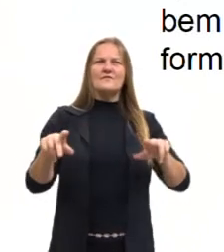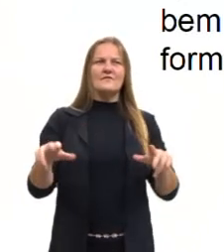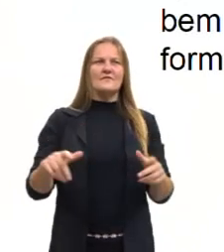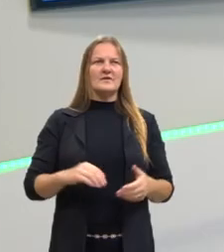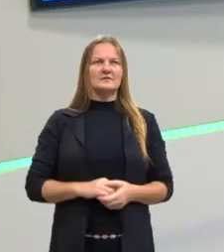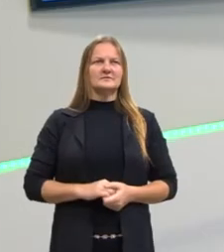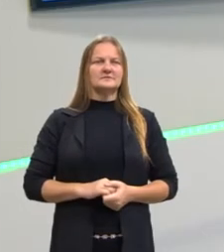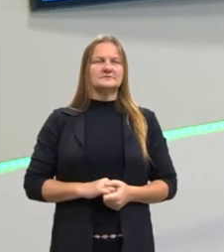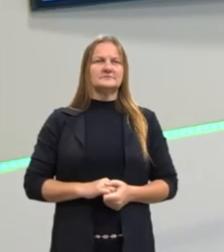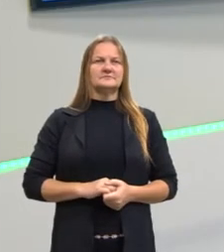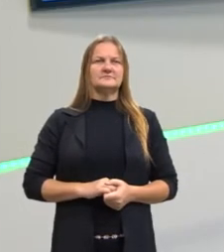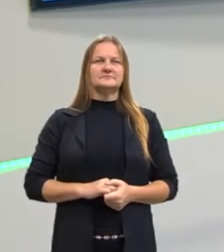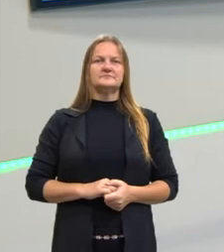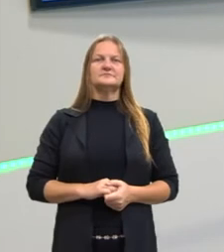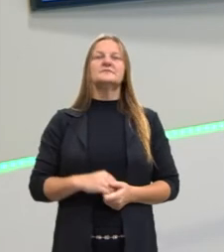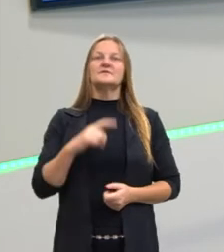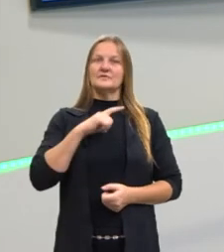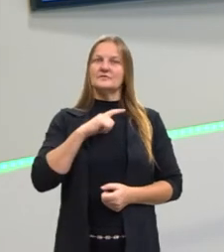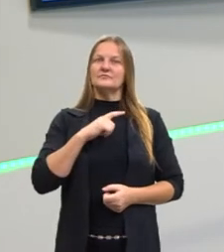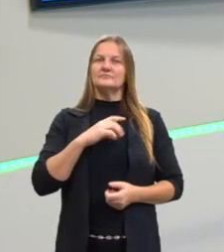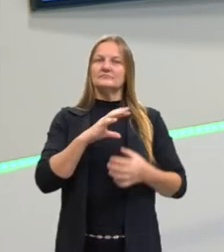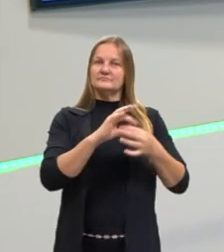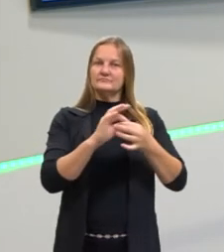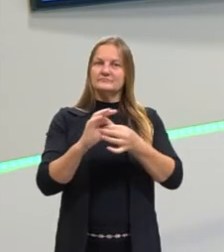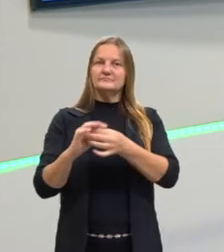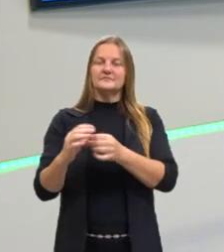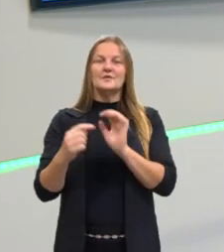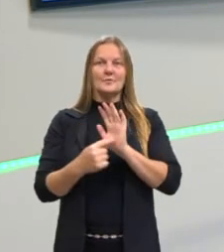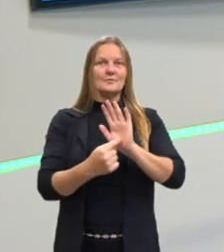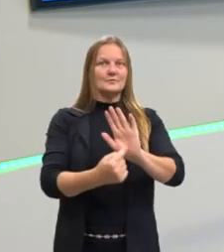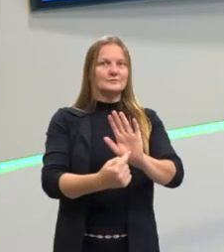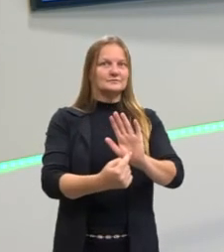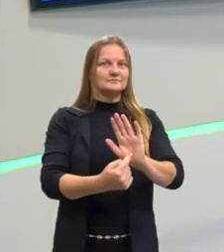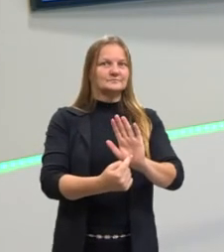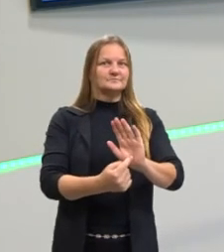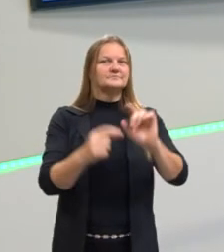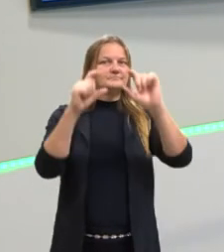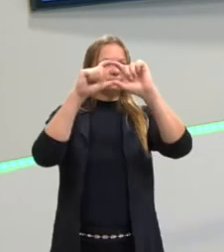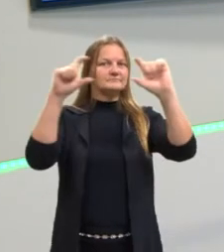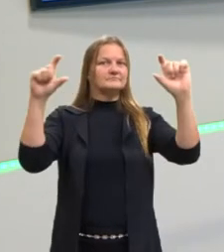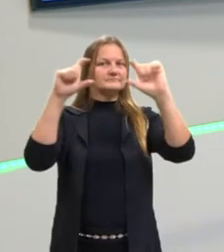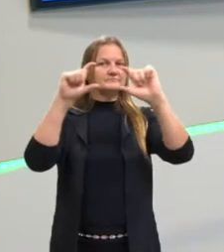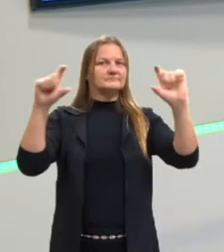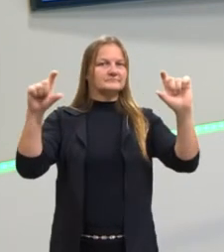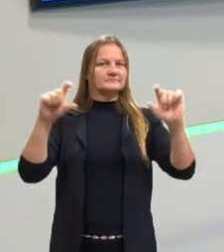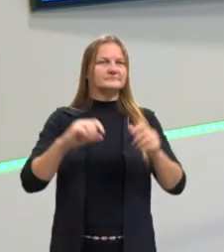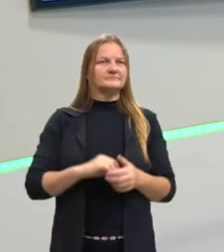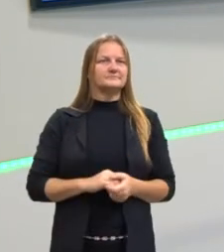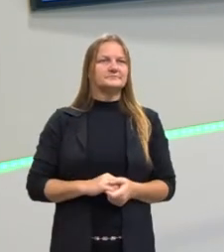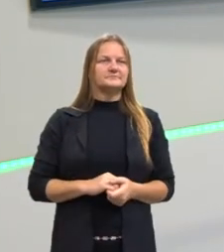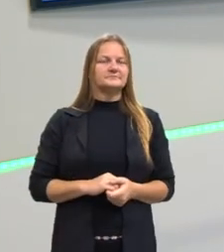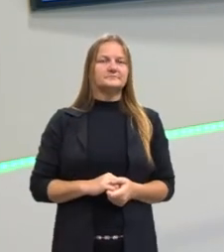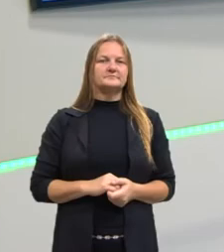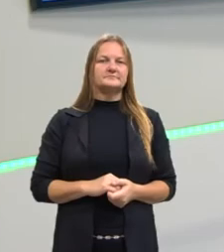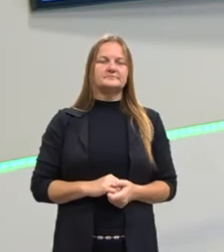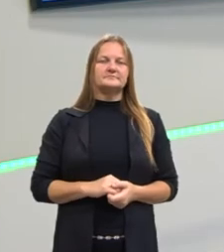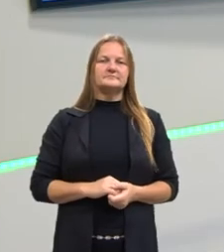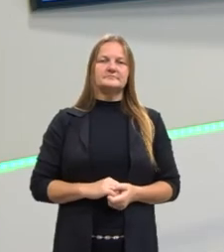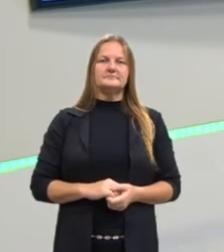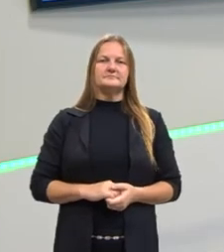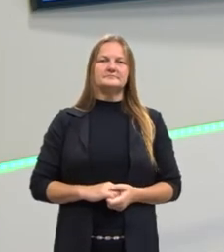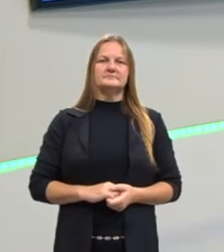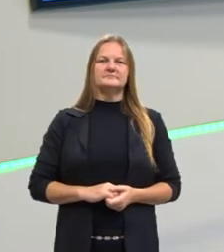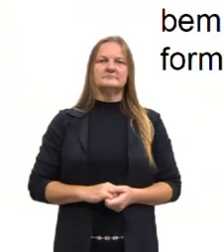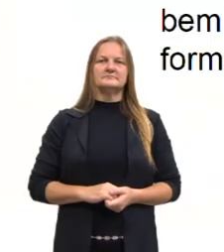essa situação, que eu vou mostrar para vocês aqui nesse enunciado, nessa questão. Então, eu